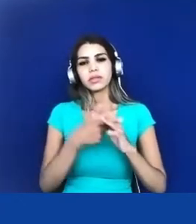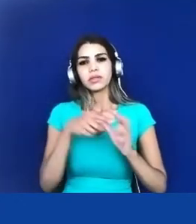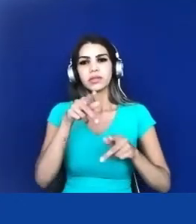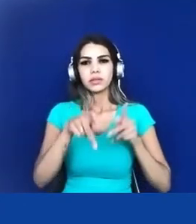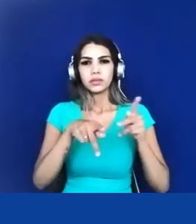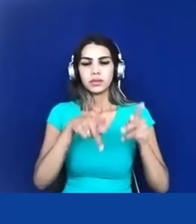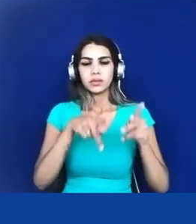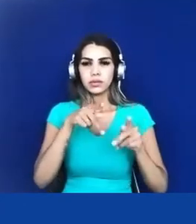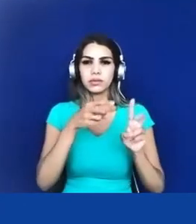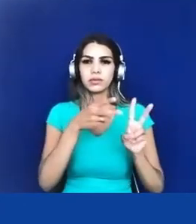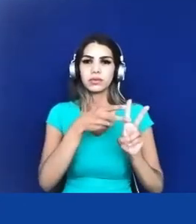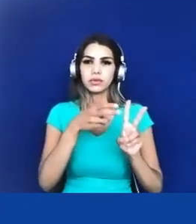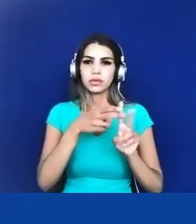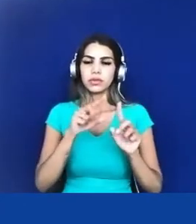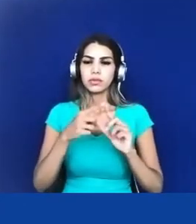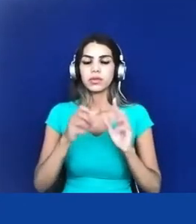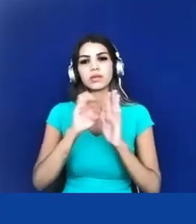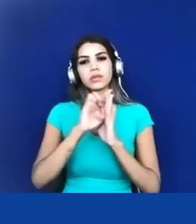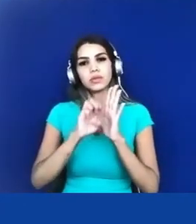traz